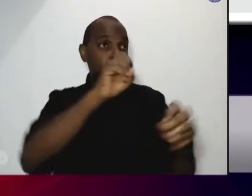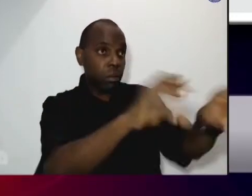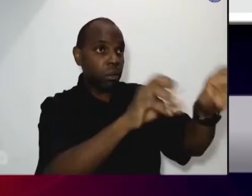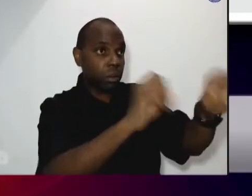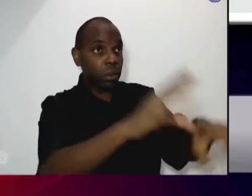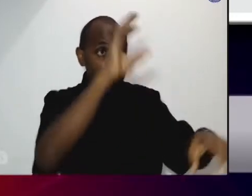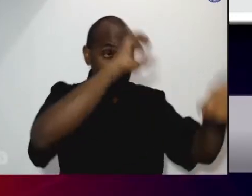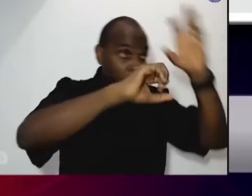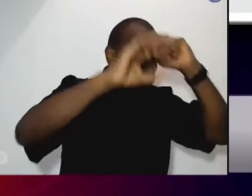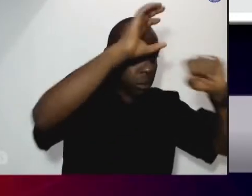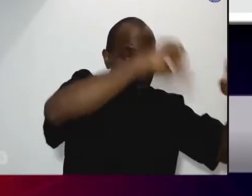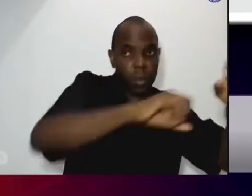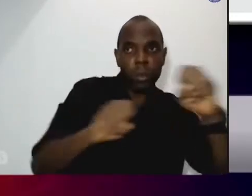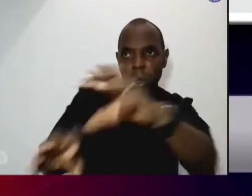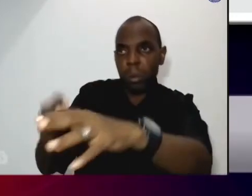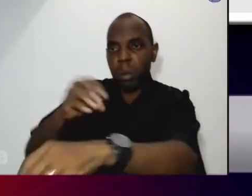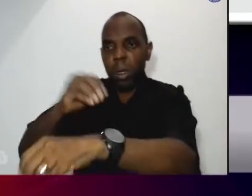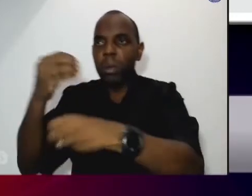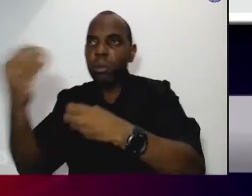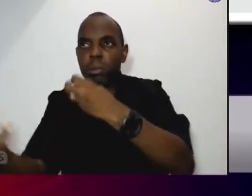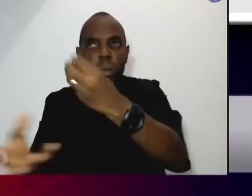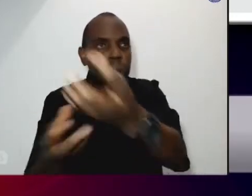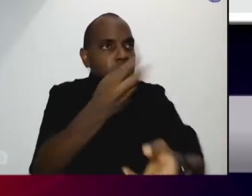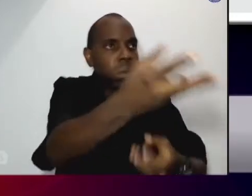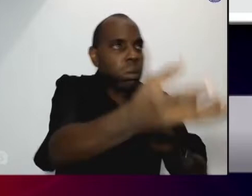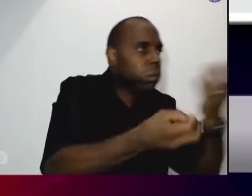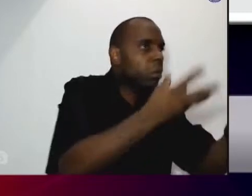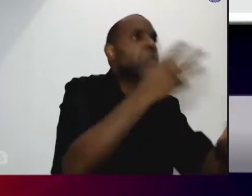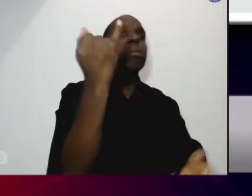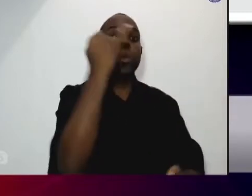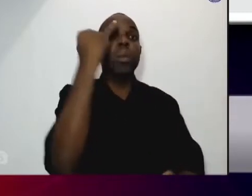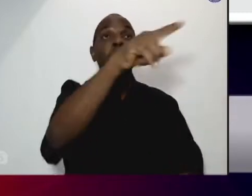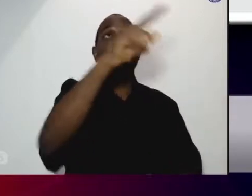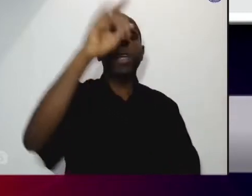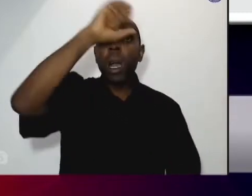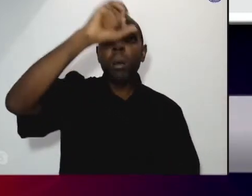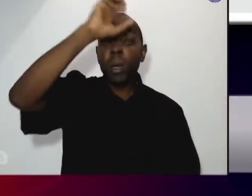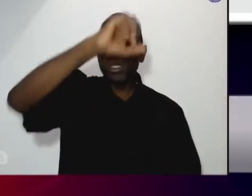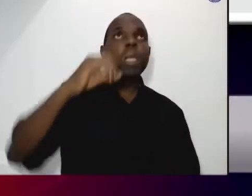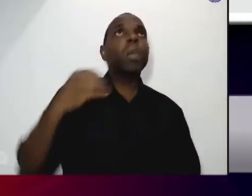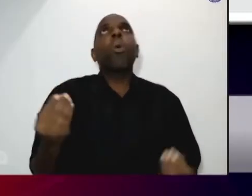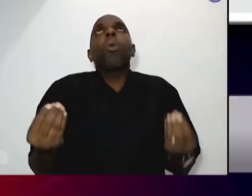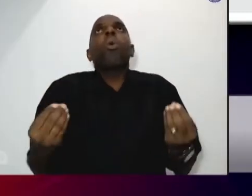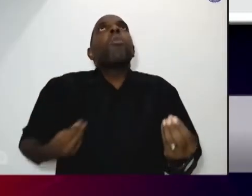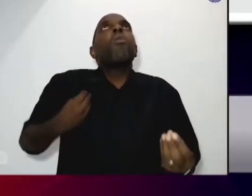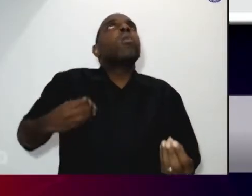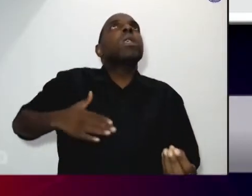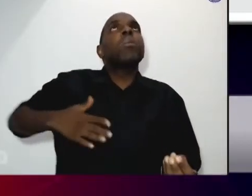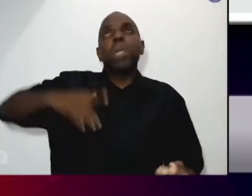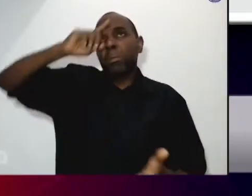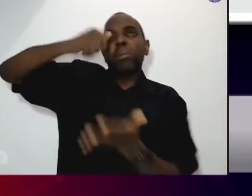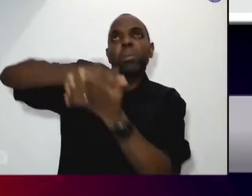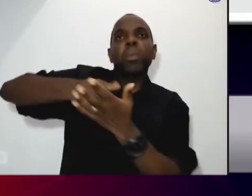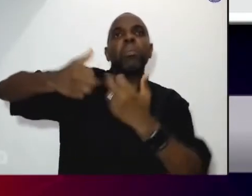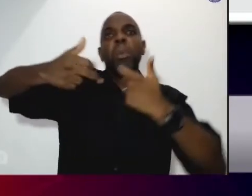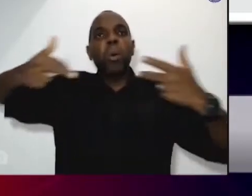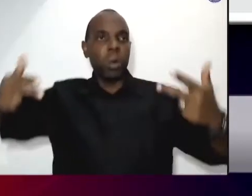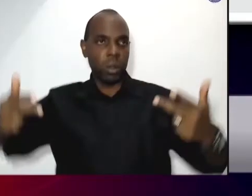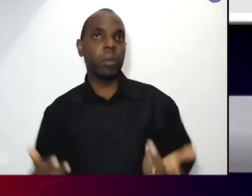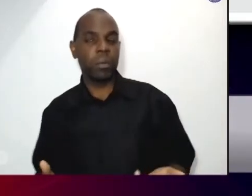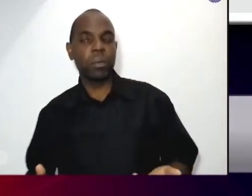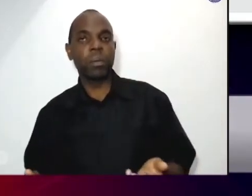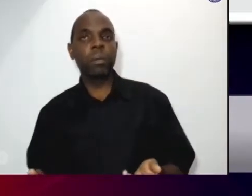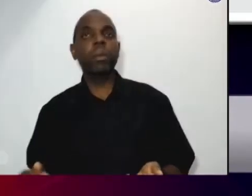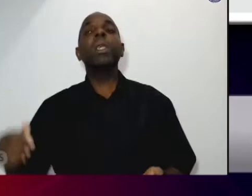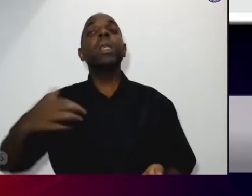saber das responsabilidades para serem protagonistas de suas vidas. Entender que são capazes de intervir